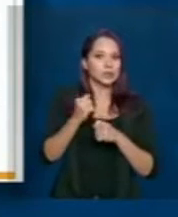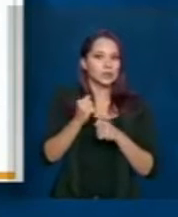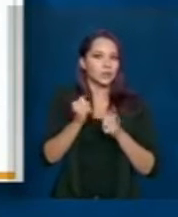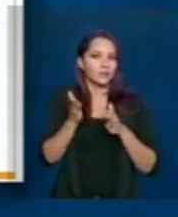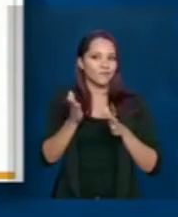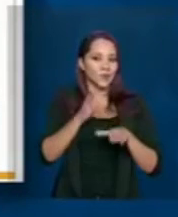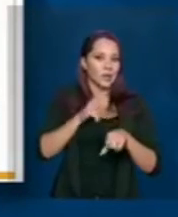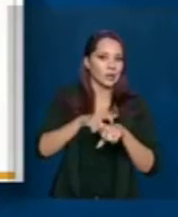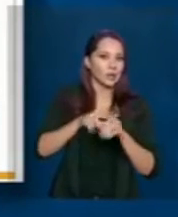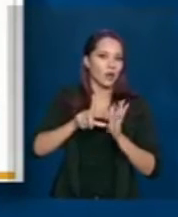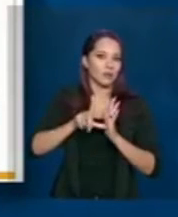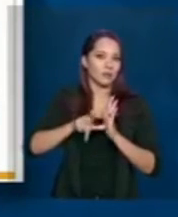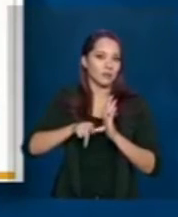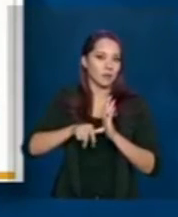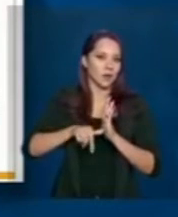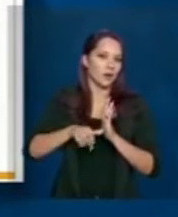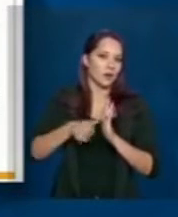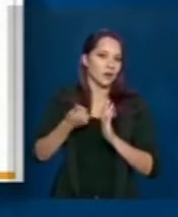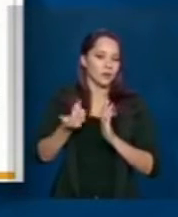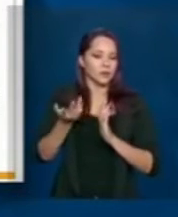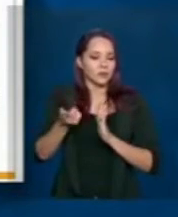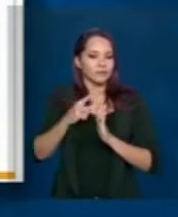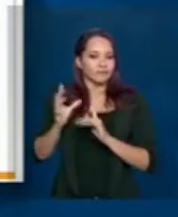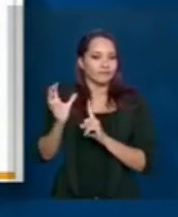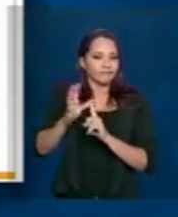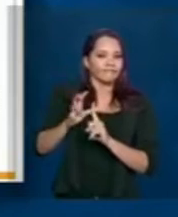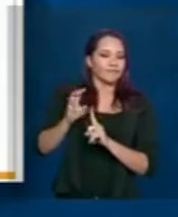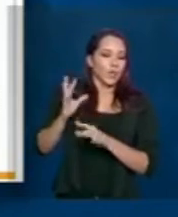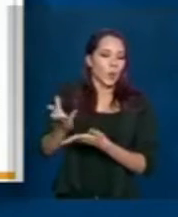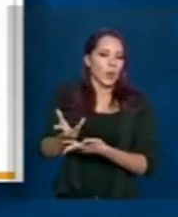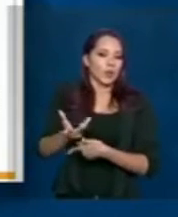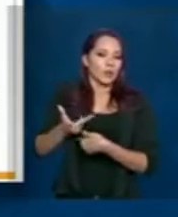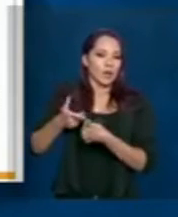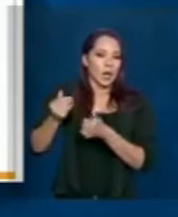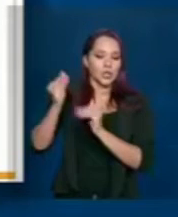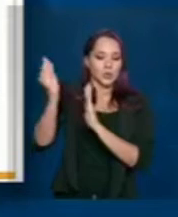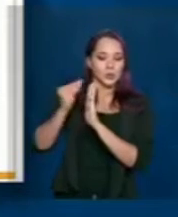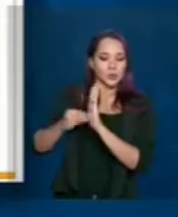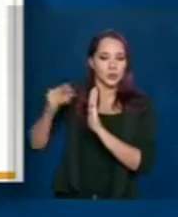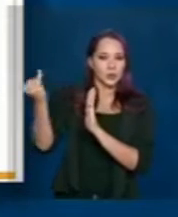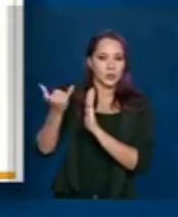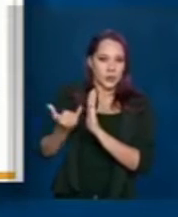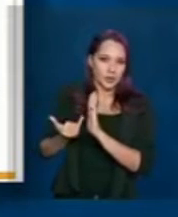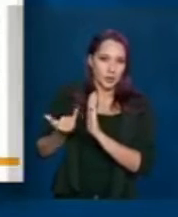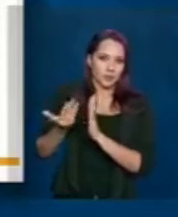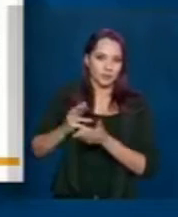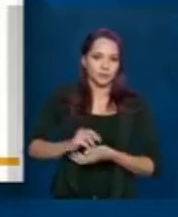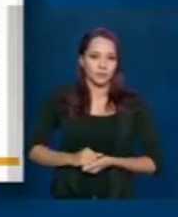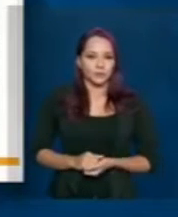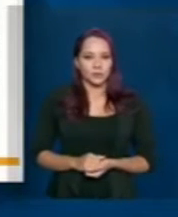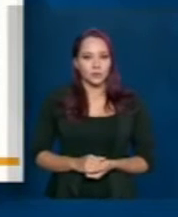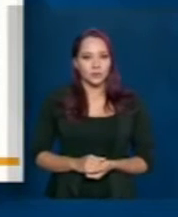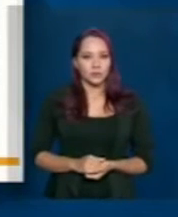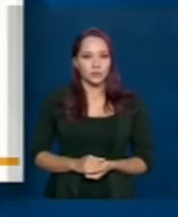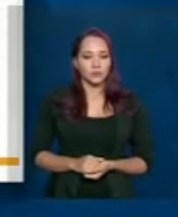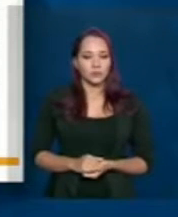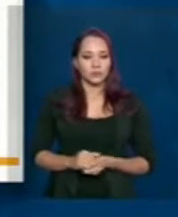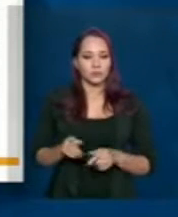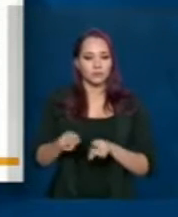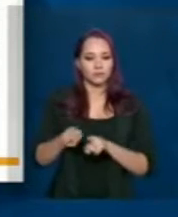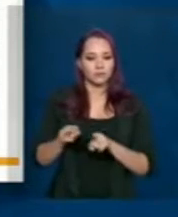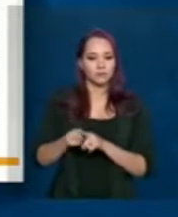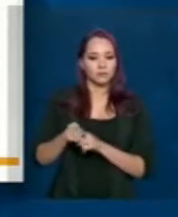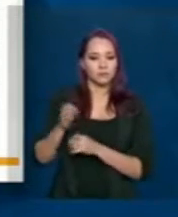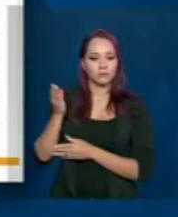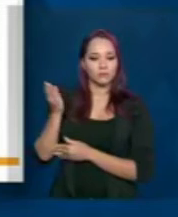certo tempo de atraso e que isso acaba impactando na qualidade e na oportunidade da informação. Próximo. Também uma